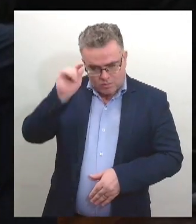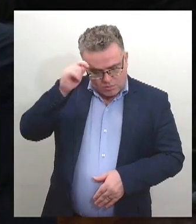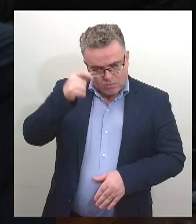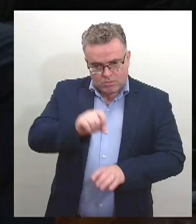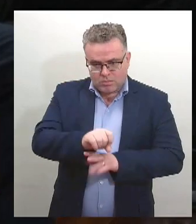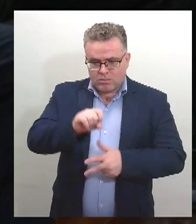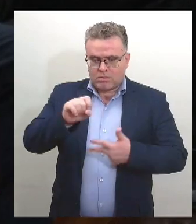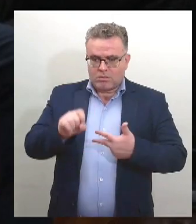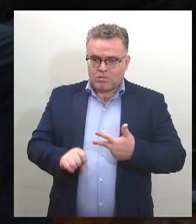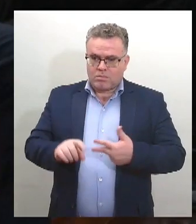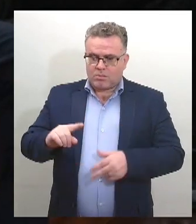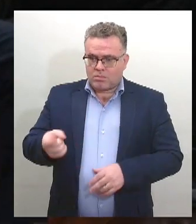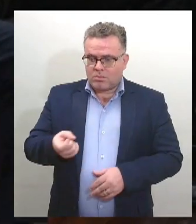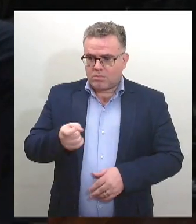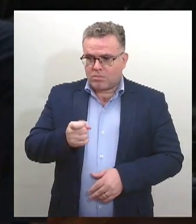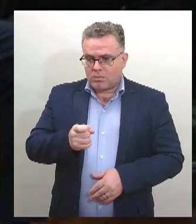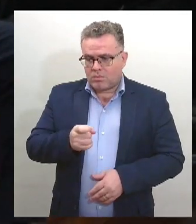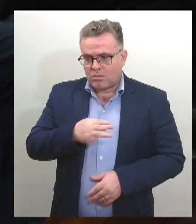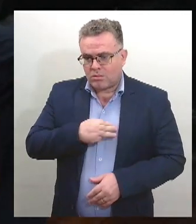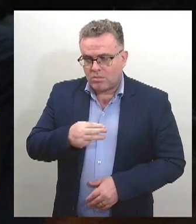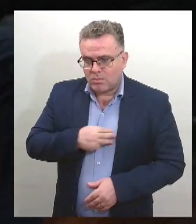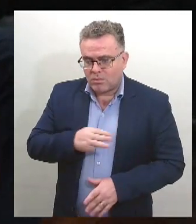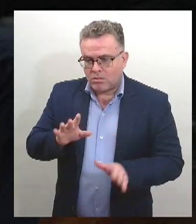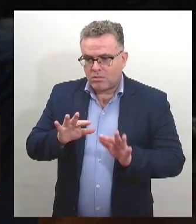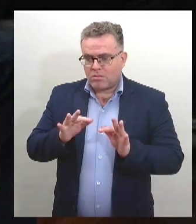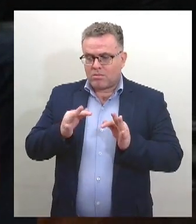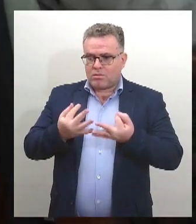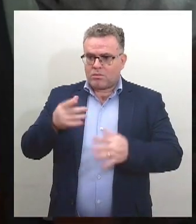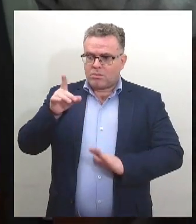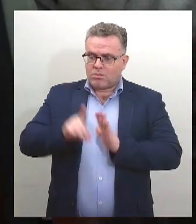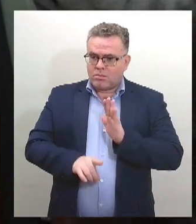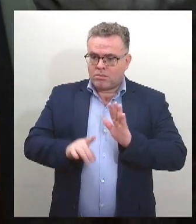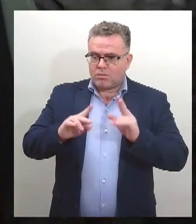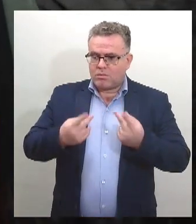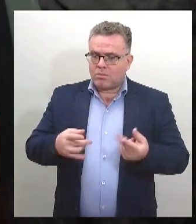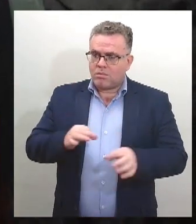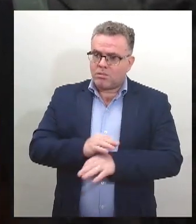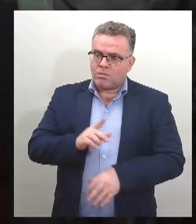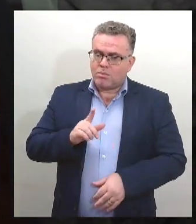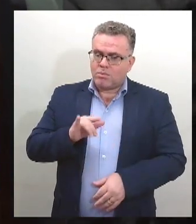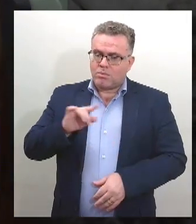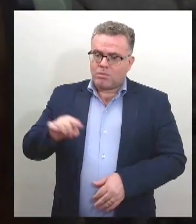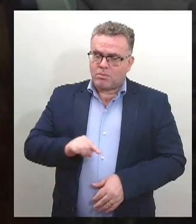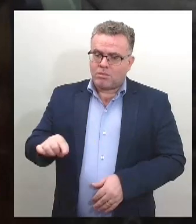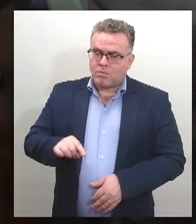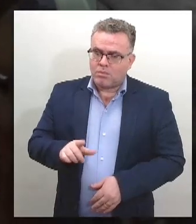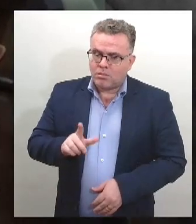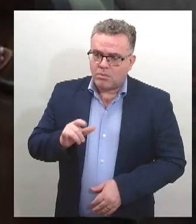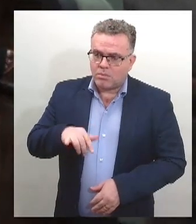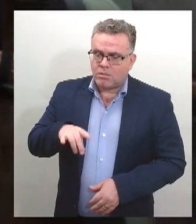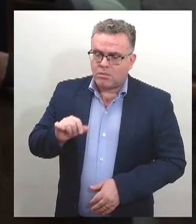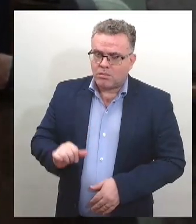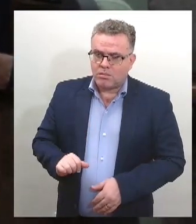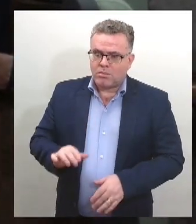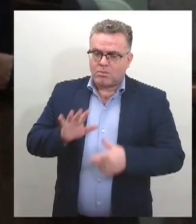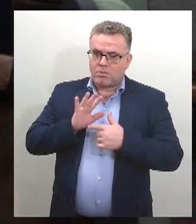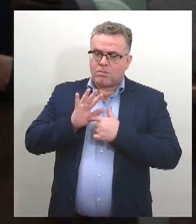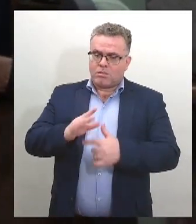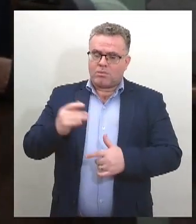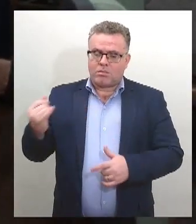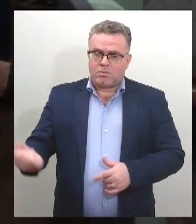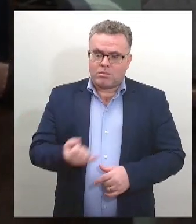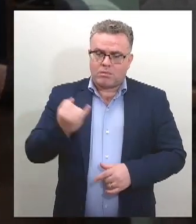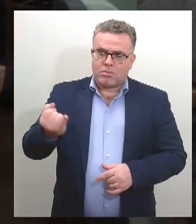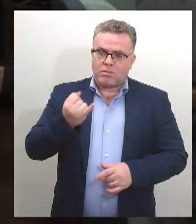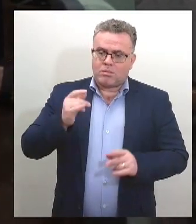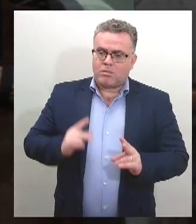-ministra da Mulher, Família e Direitos Humanos, Luiz Linda Valoá, que falou da necessidade de se valorizar a qualificação do povo negro